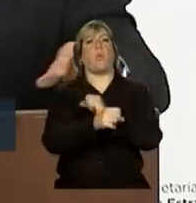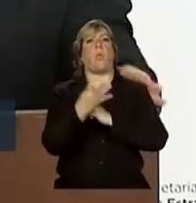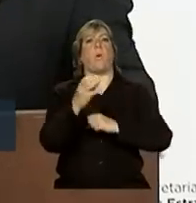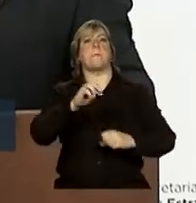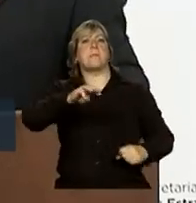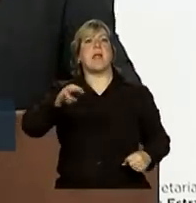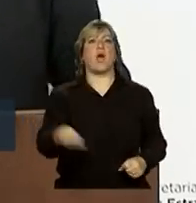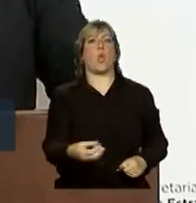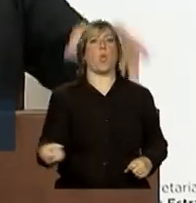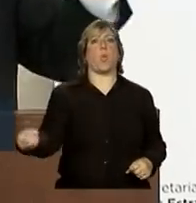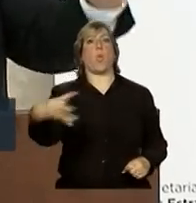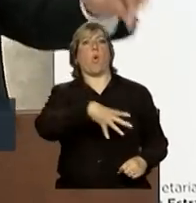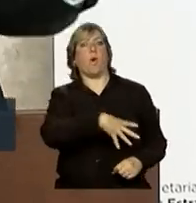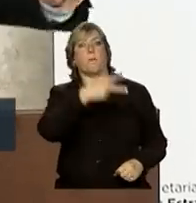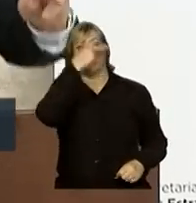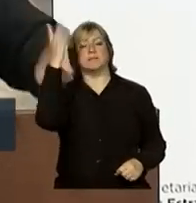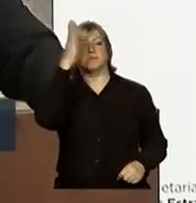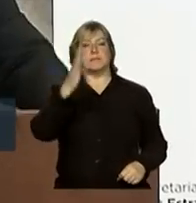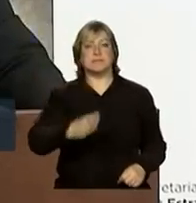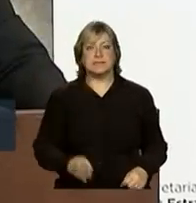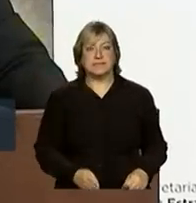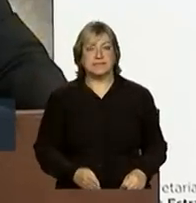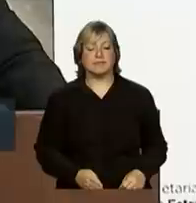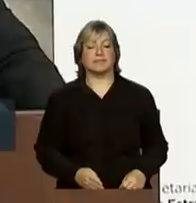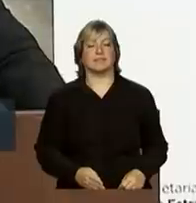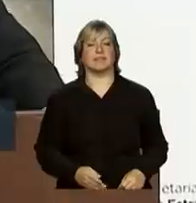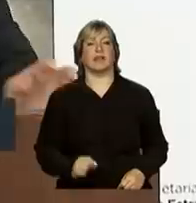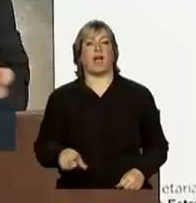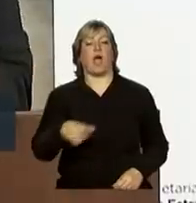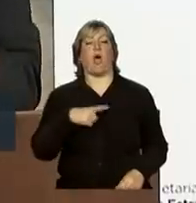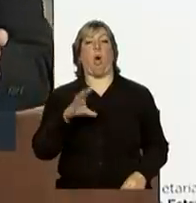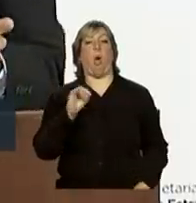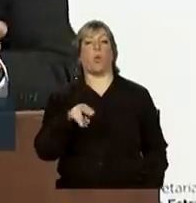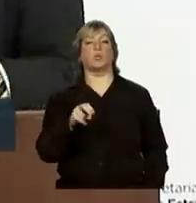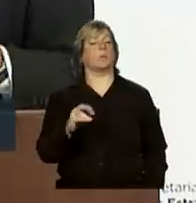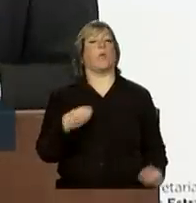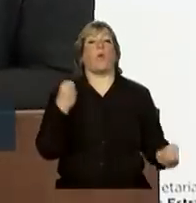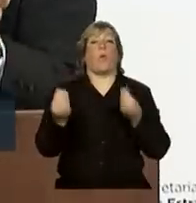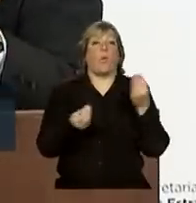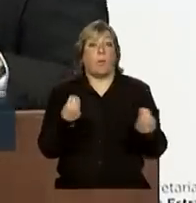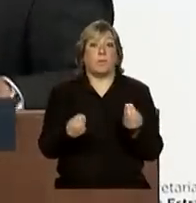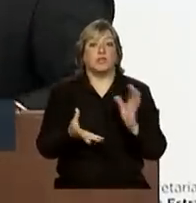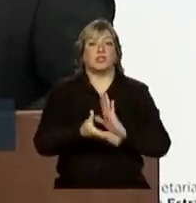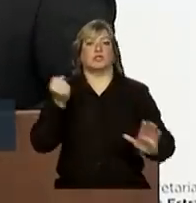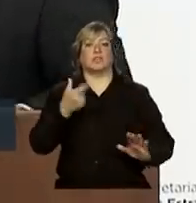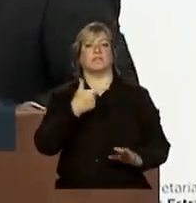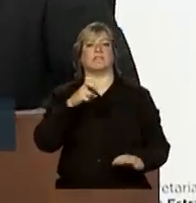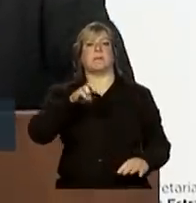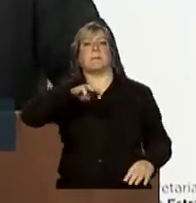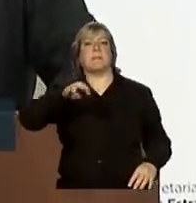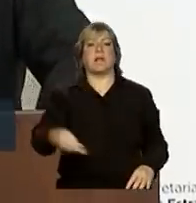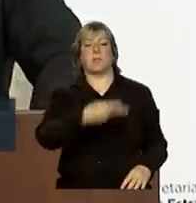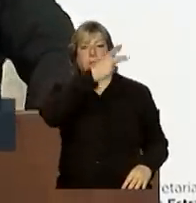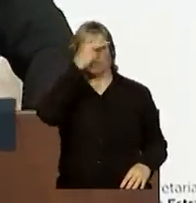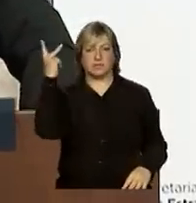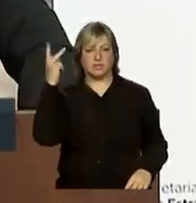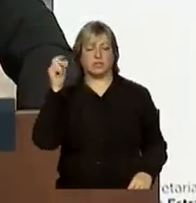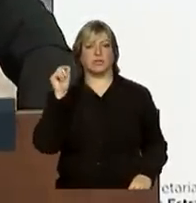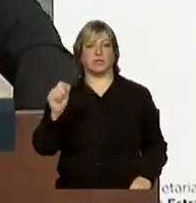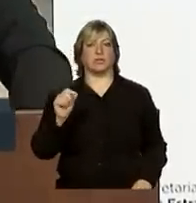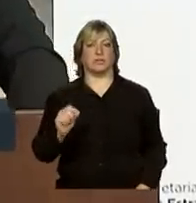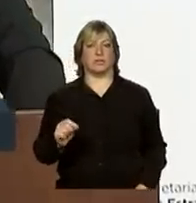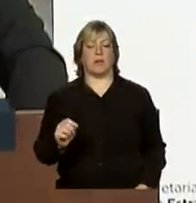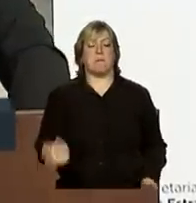milhões de novos brasileiros ao consumo? Como é vocês tiraram 25 milhões de pessoas